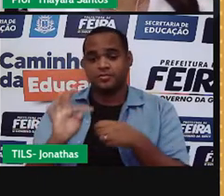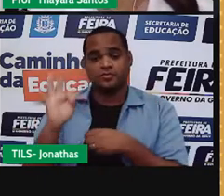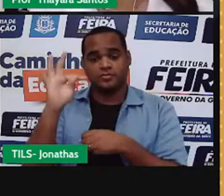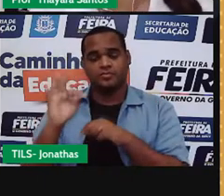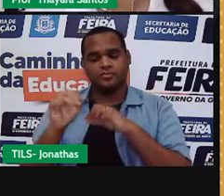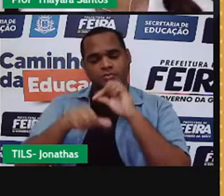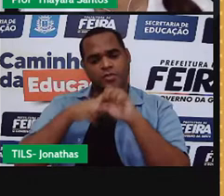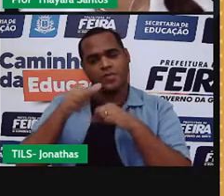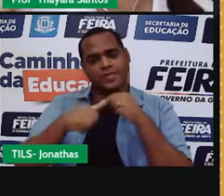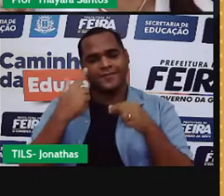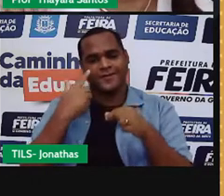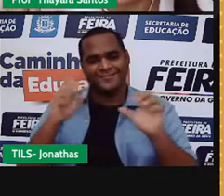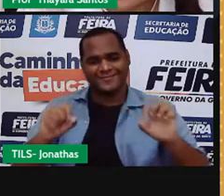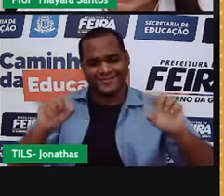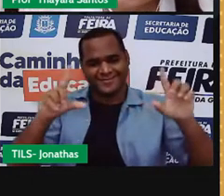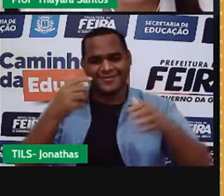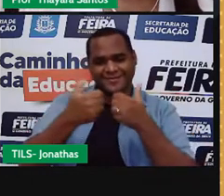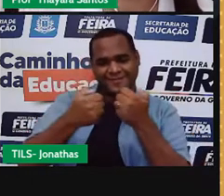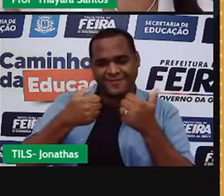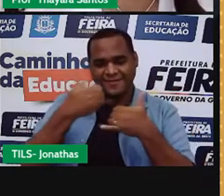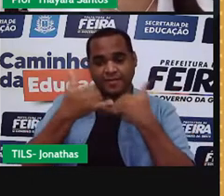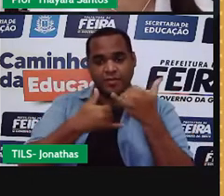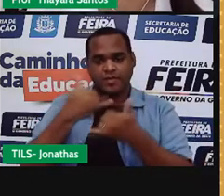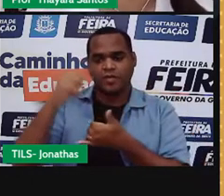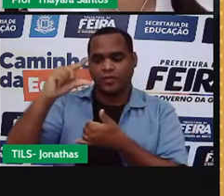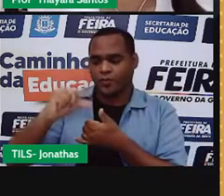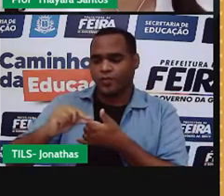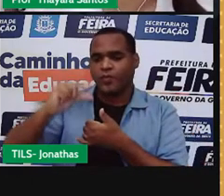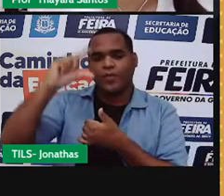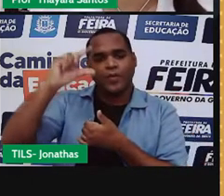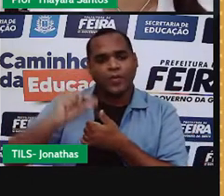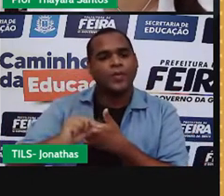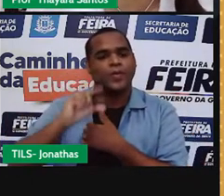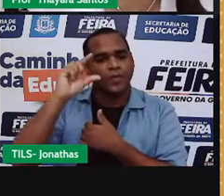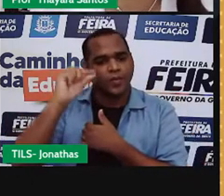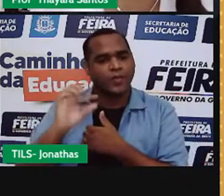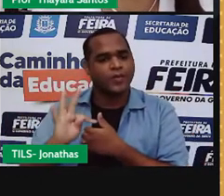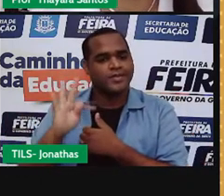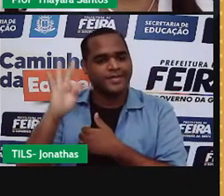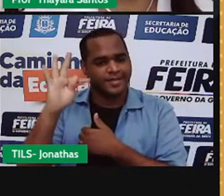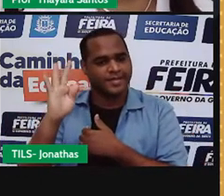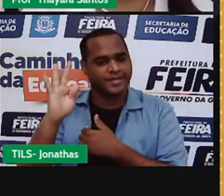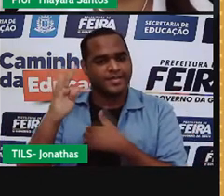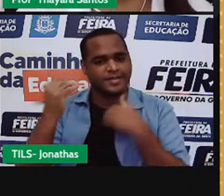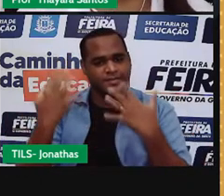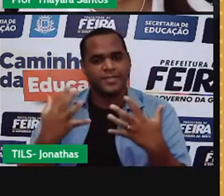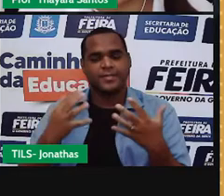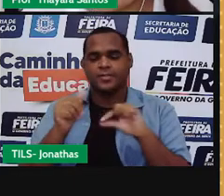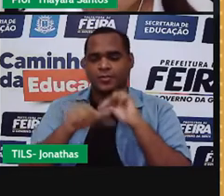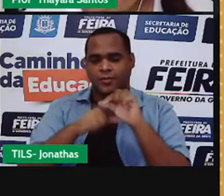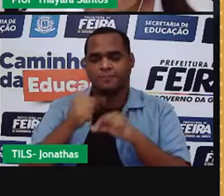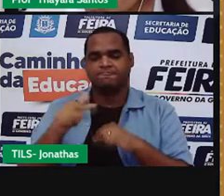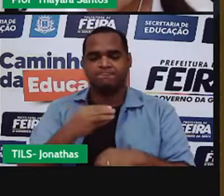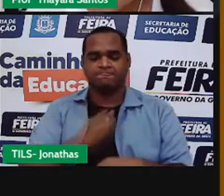viu lá no simulador, que eu fiquei aumentando e diminuindo a temperatura para ele poder mudar de estado físico.